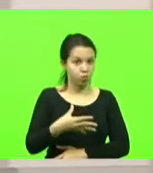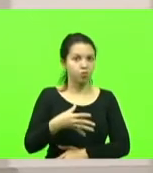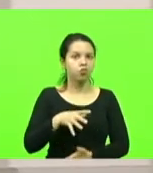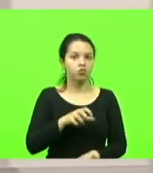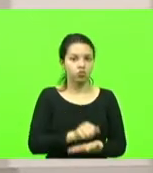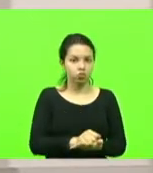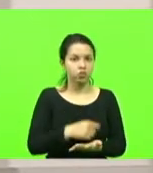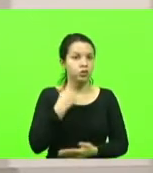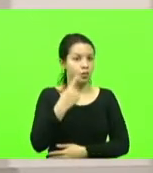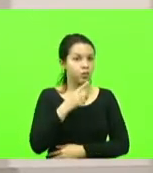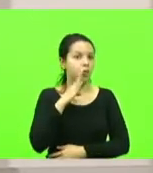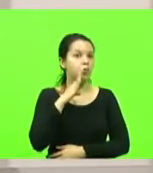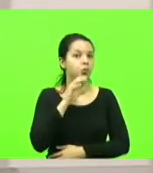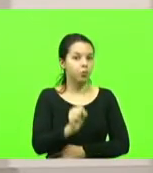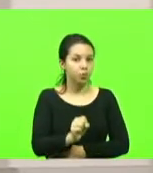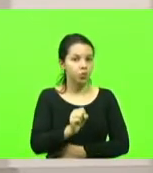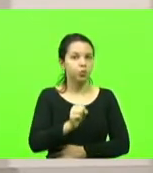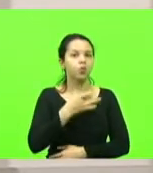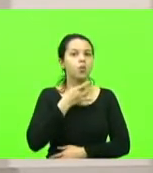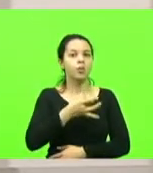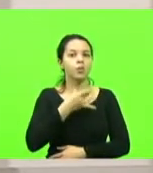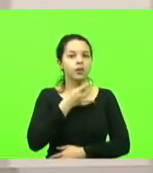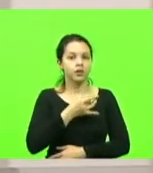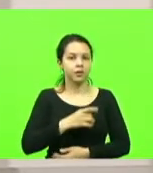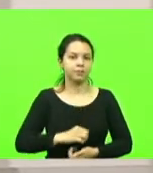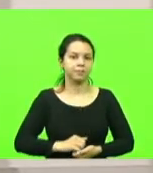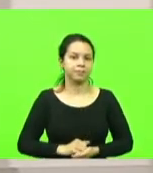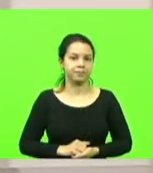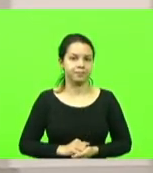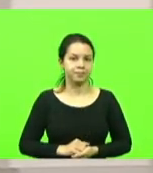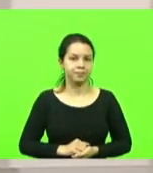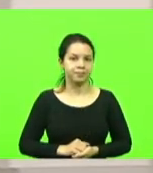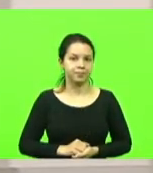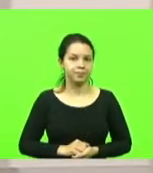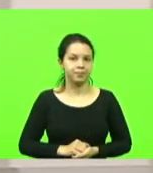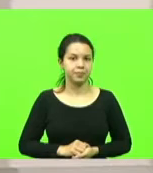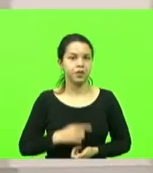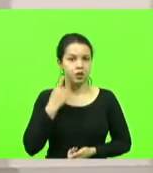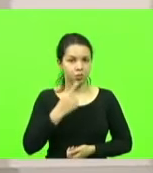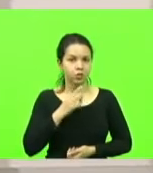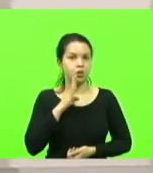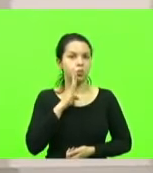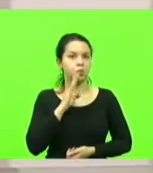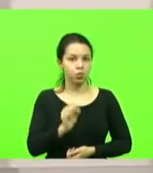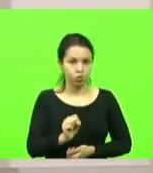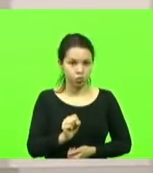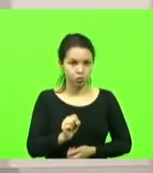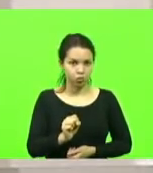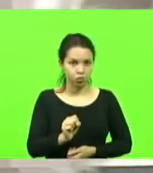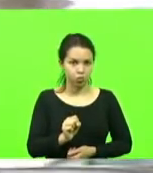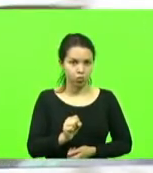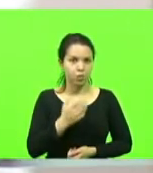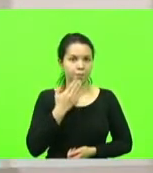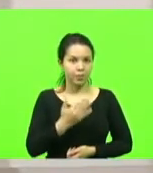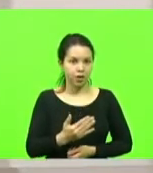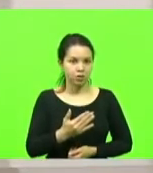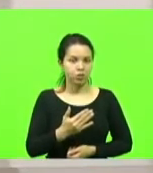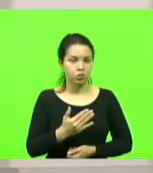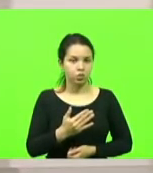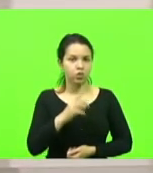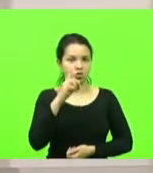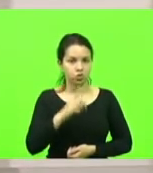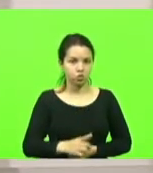Bruno Souza e o deputado Cobalchini. Deputado Bruno, peço que a diretoria divida o tempo.